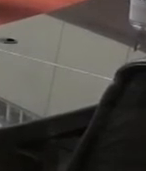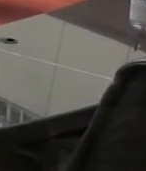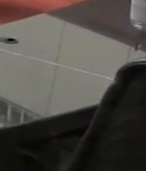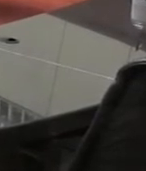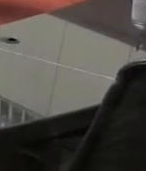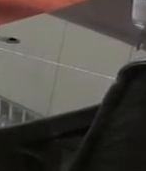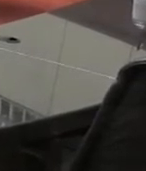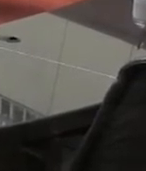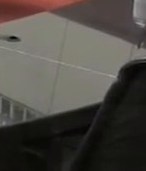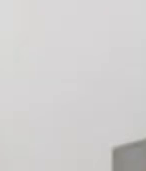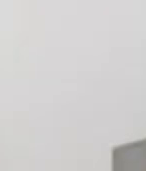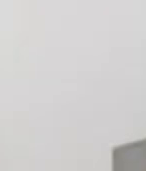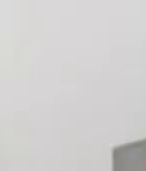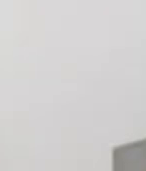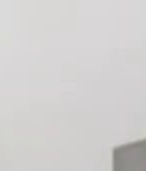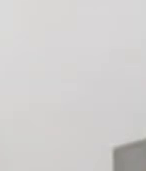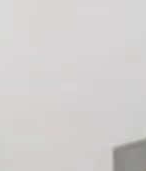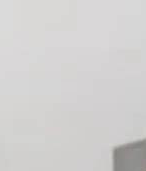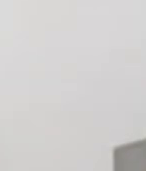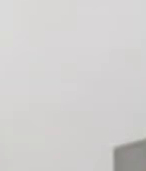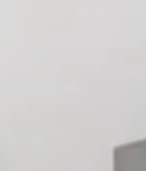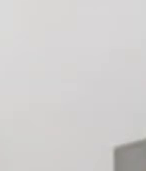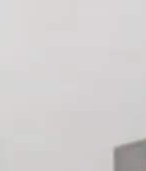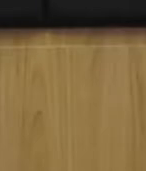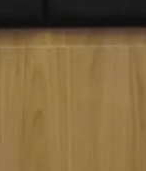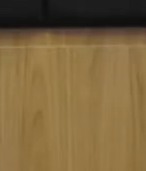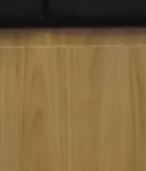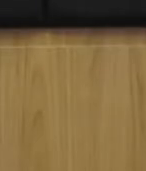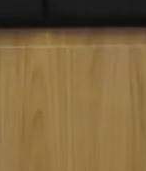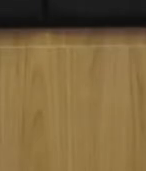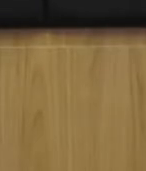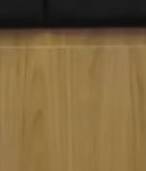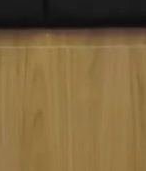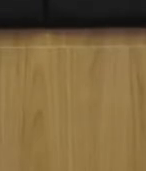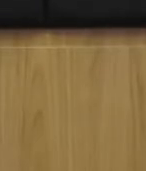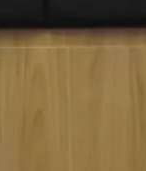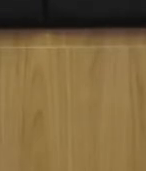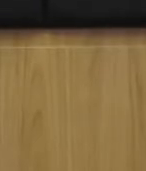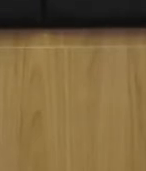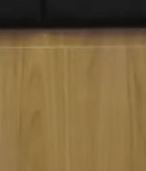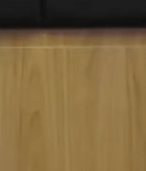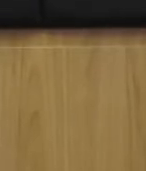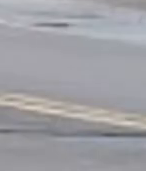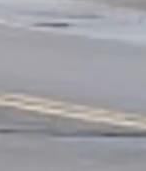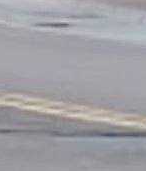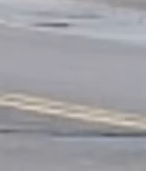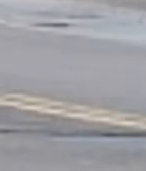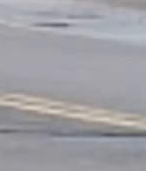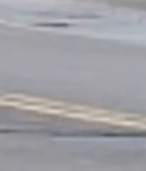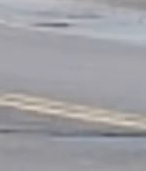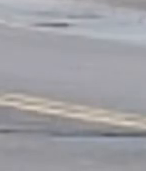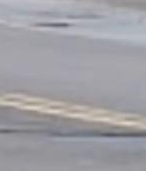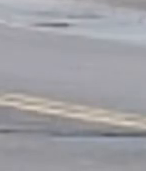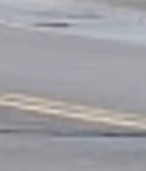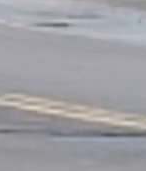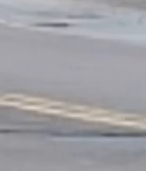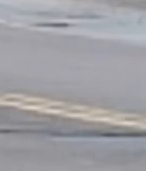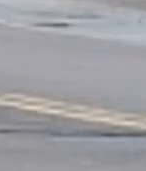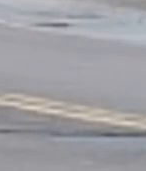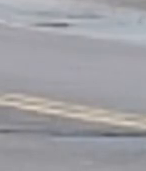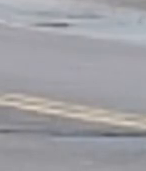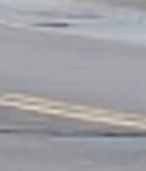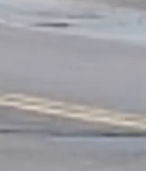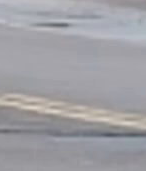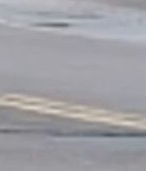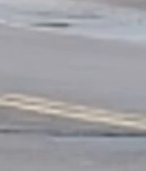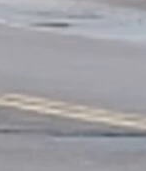22 de junho Deputados criticaram principalmente a situação da BR-470, que está com obras em andamento, mas